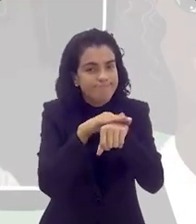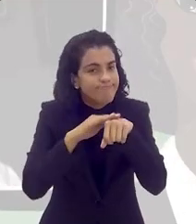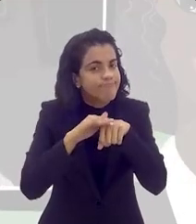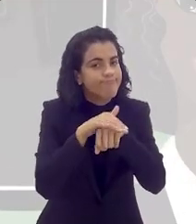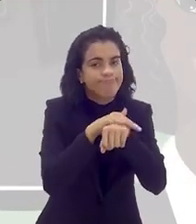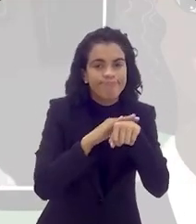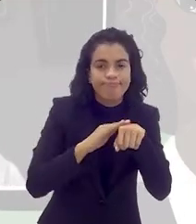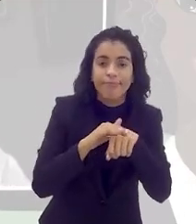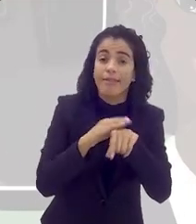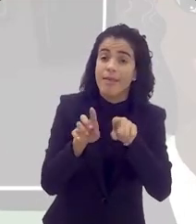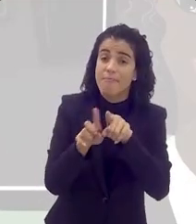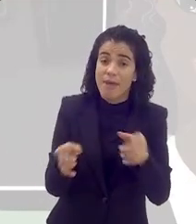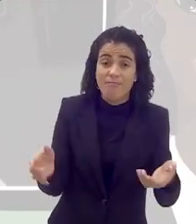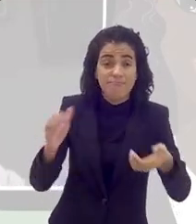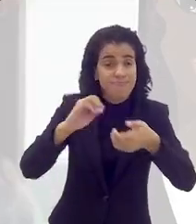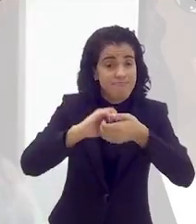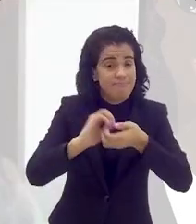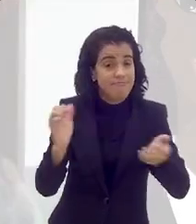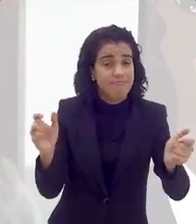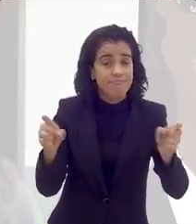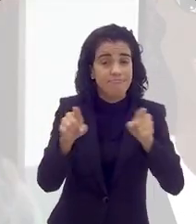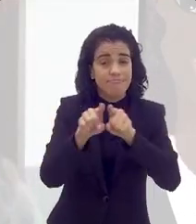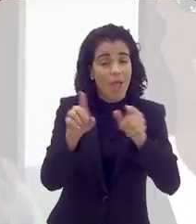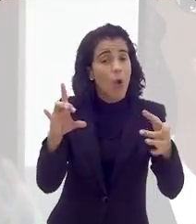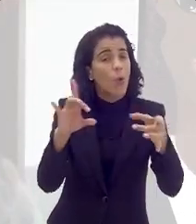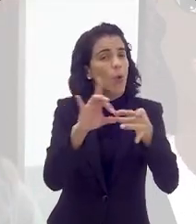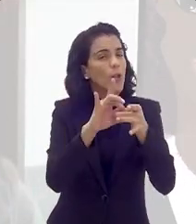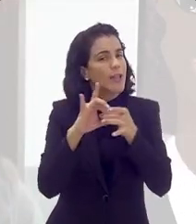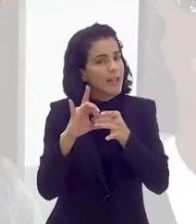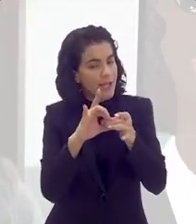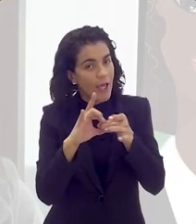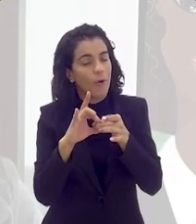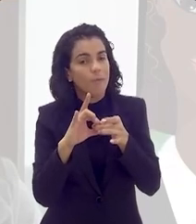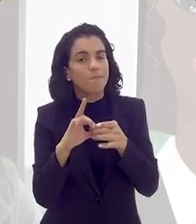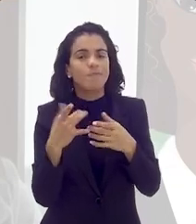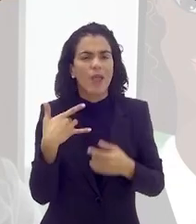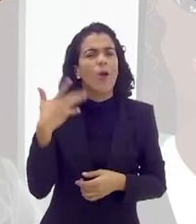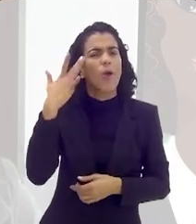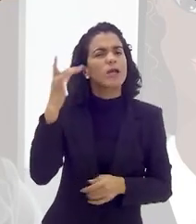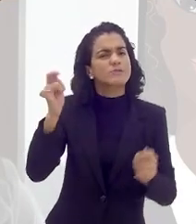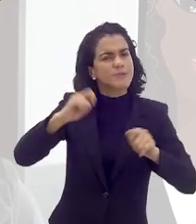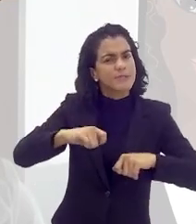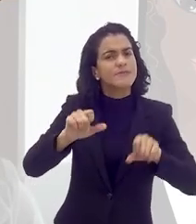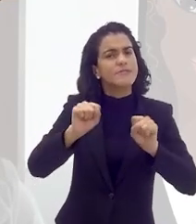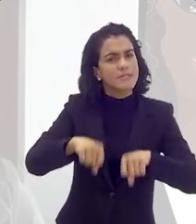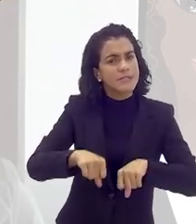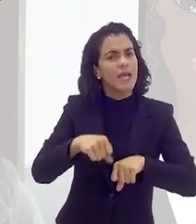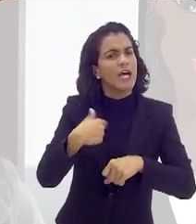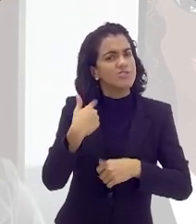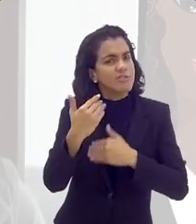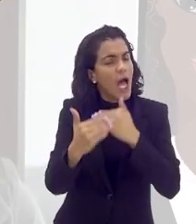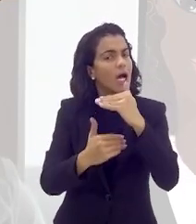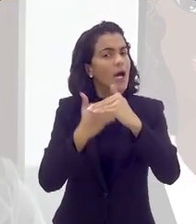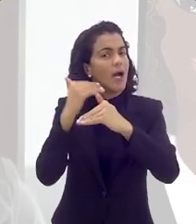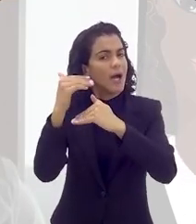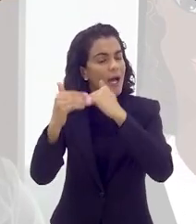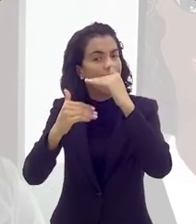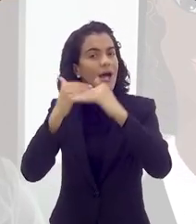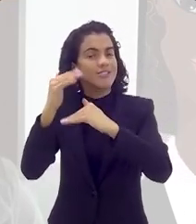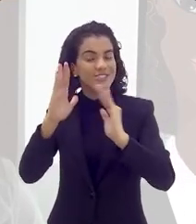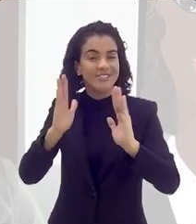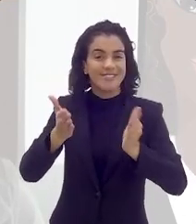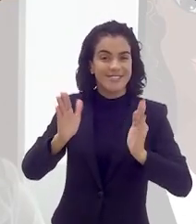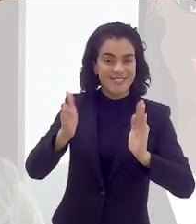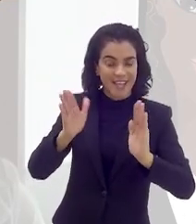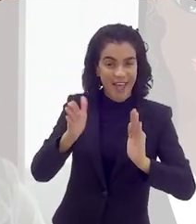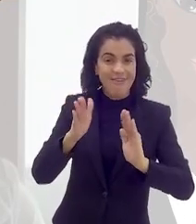com essa, né, parceria, união, e eu acho que sim, é possível, a gente está dando passos, né? Eu